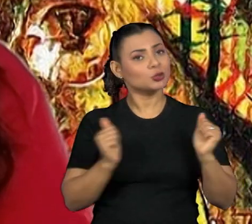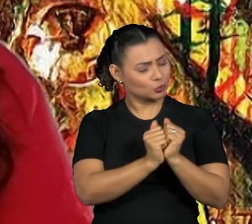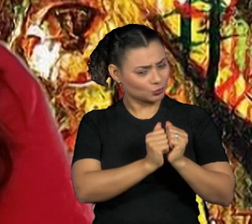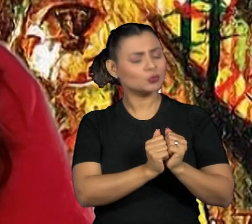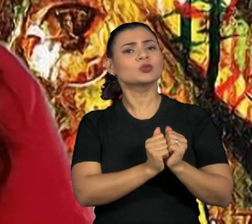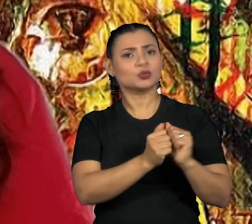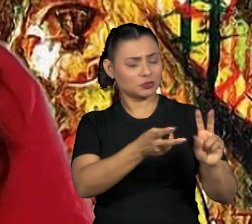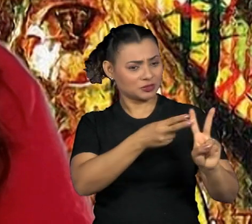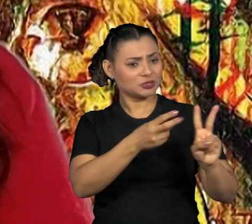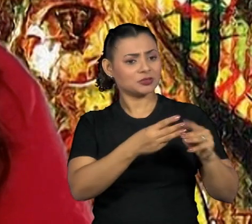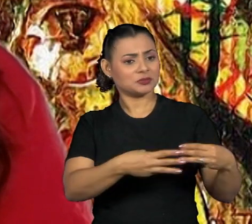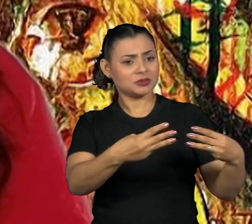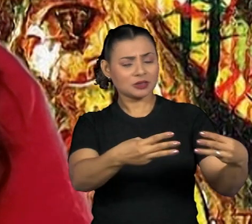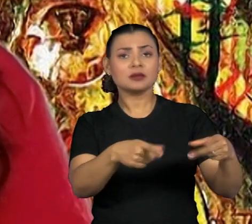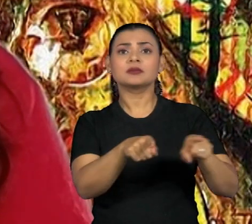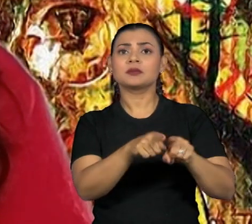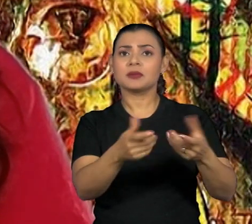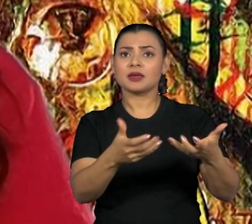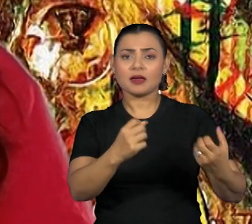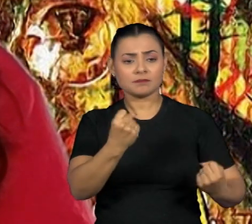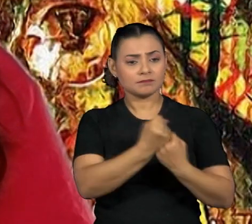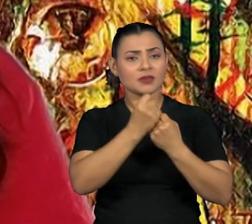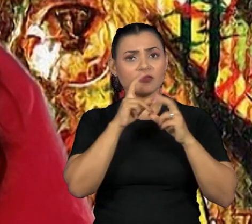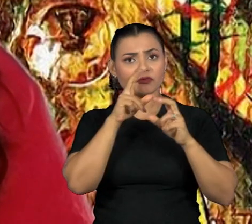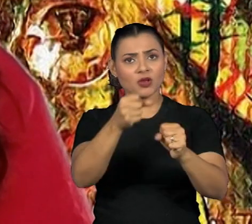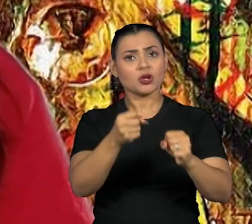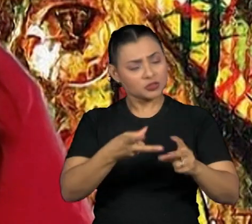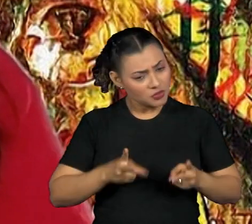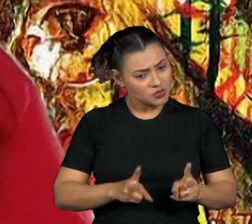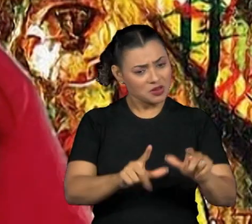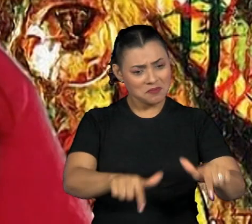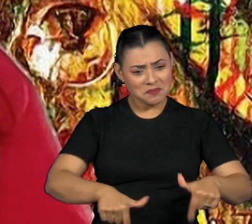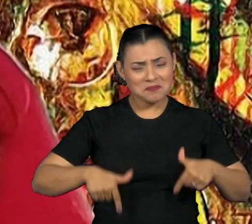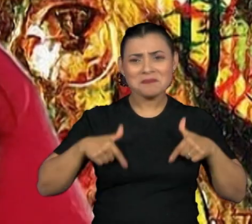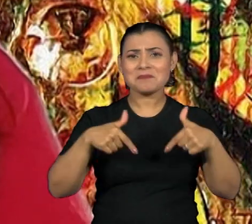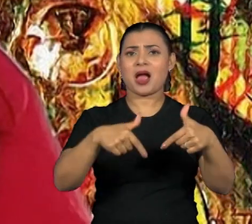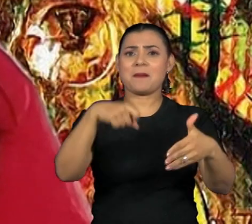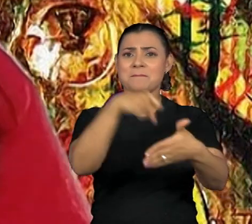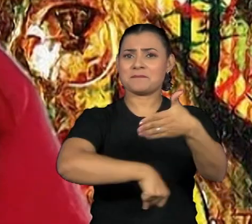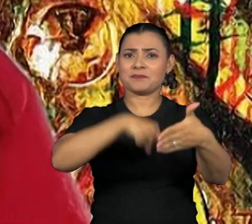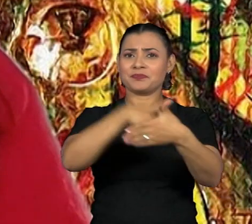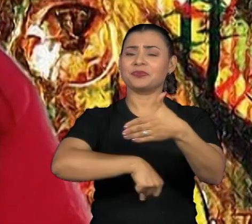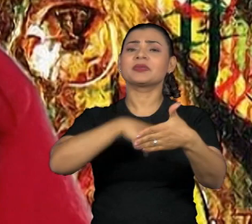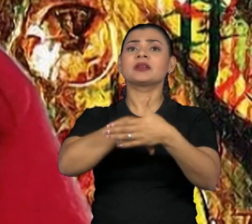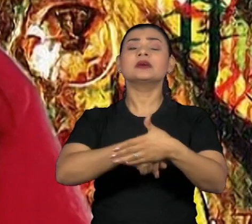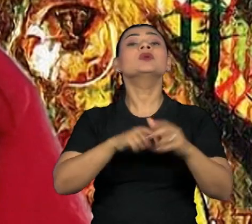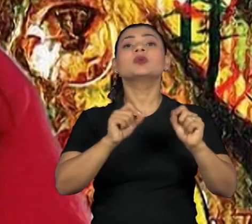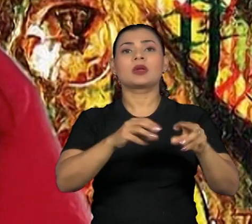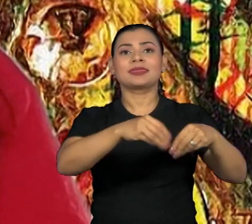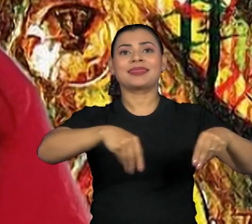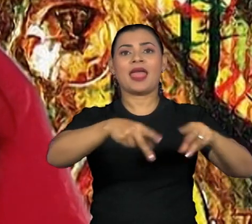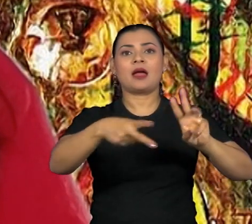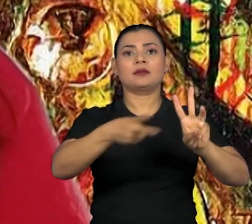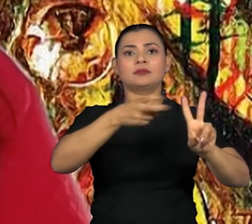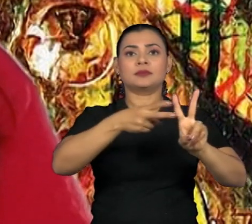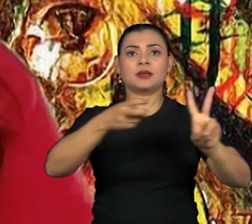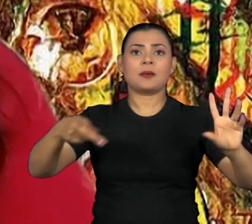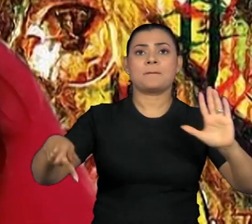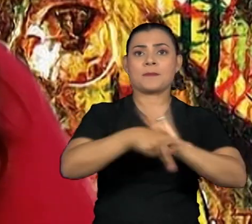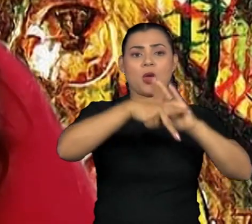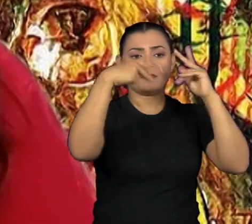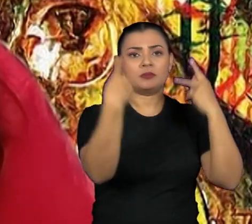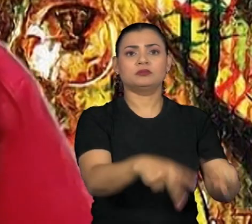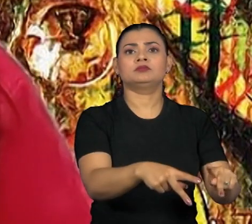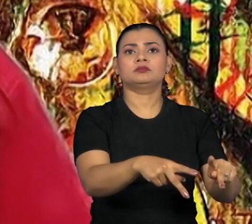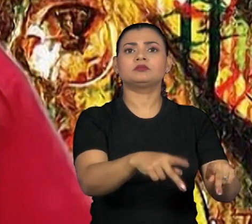de forma totalmente plausível e forte para poder realizar as ações, principalmente de restauração territorial dentro dos nossos biomas, porque